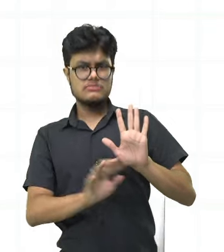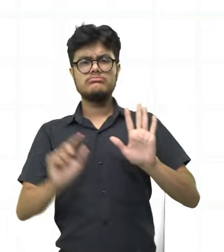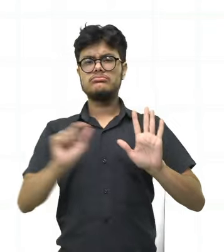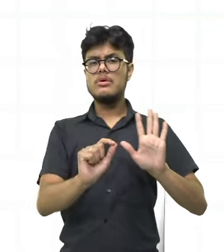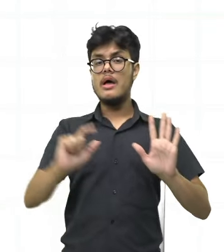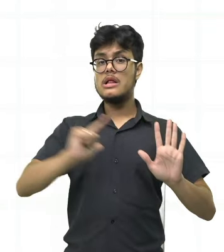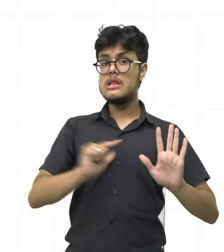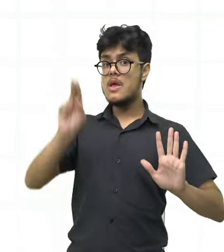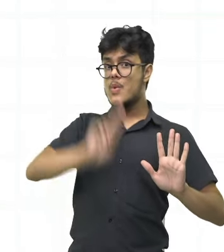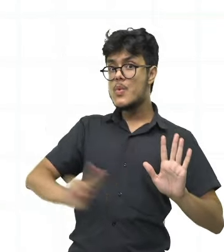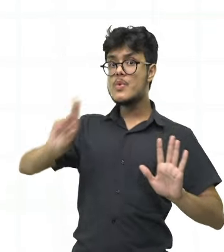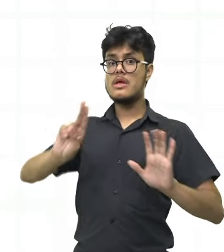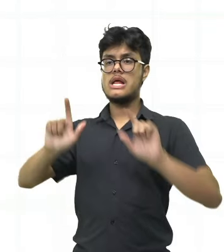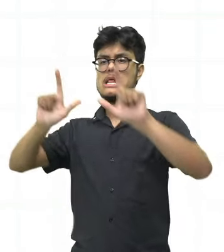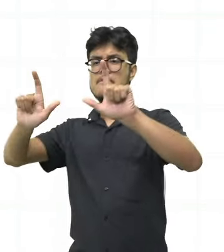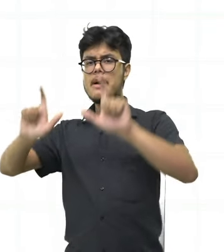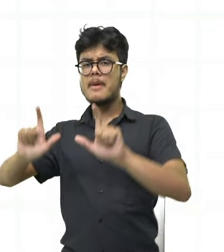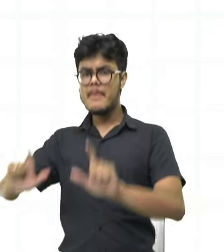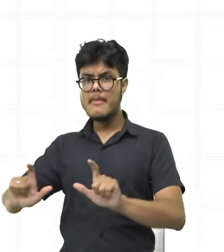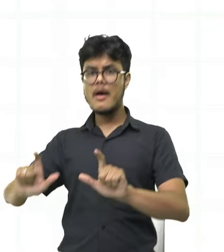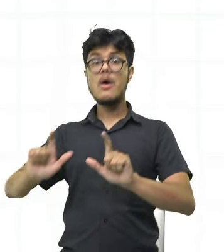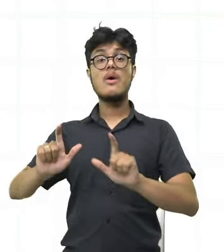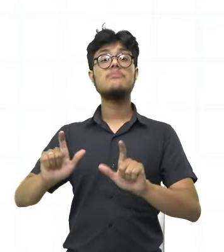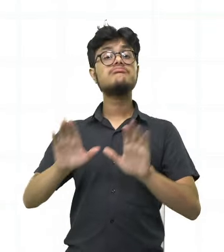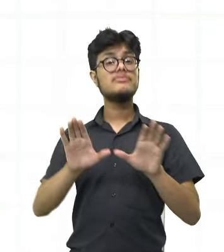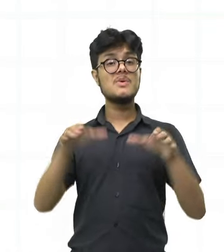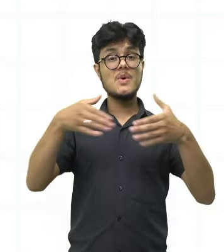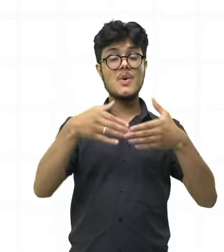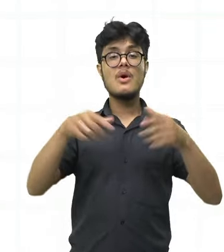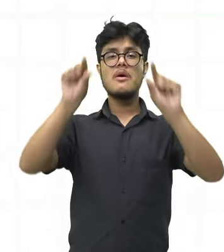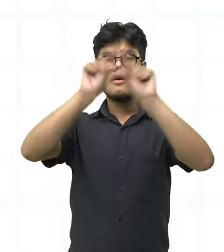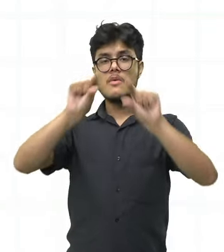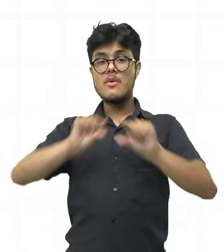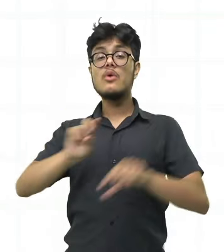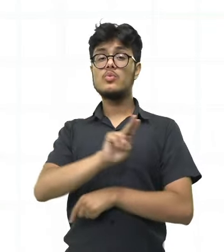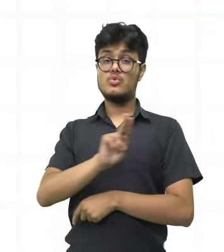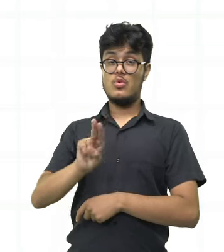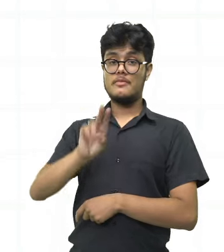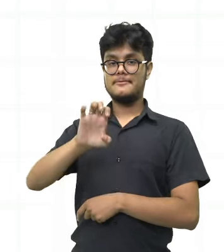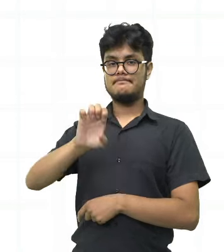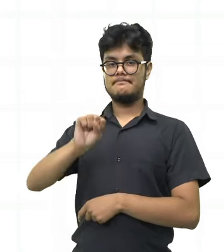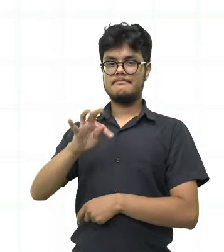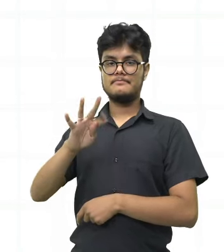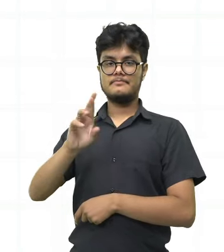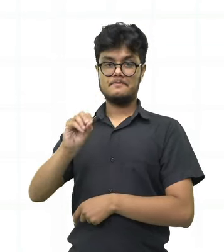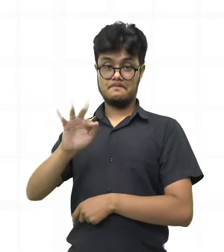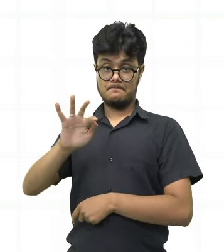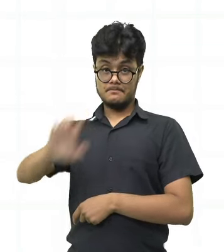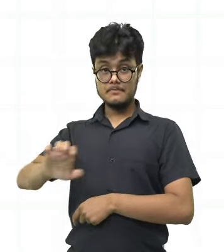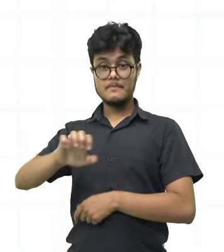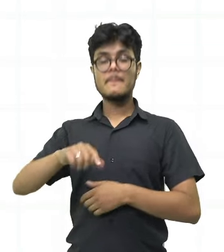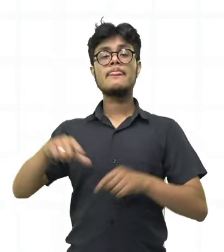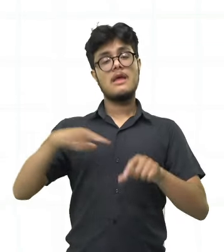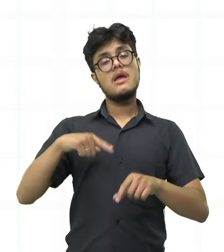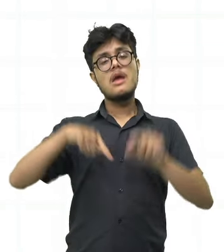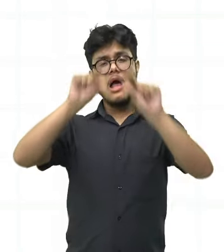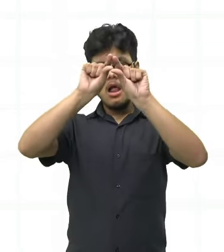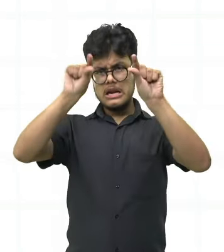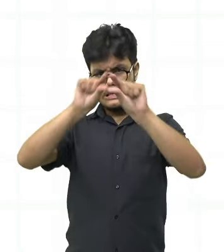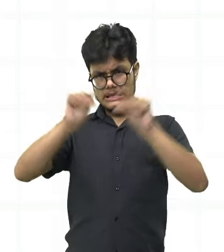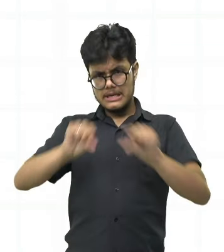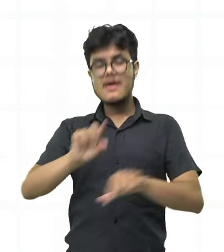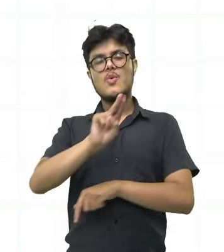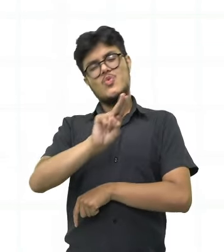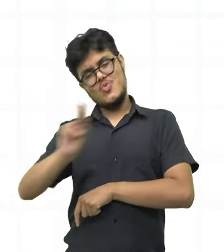tem os grupos, certo? Que isso nós chamamos de estrofe. E os nossos versos aqui, que no caso, essa